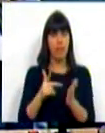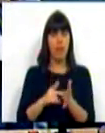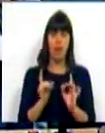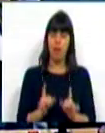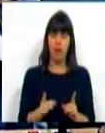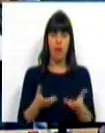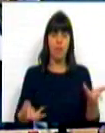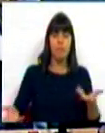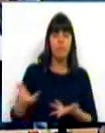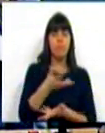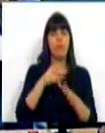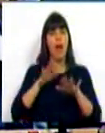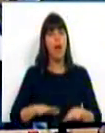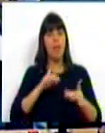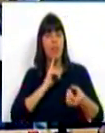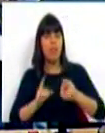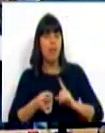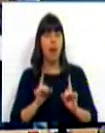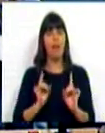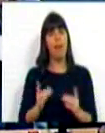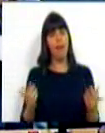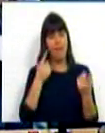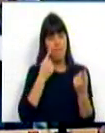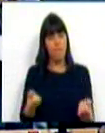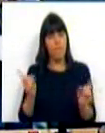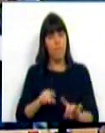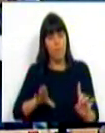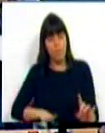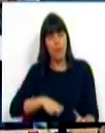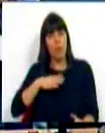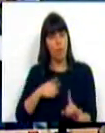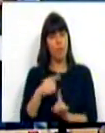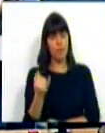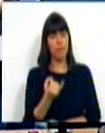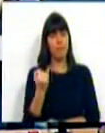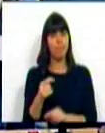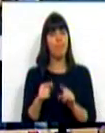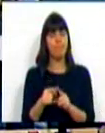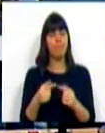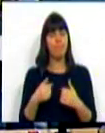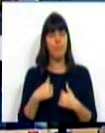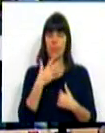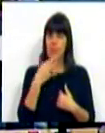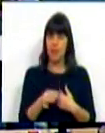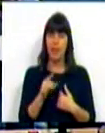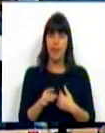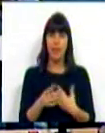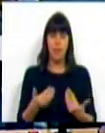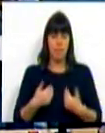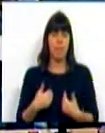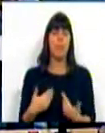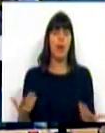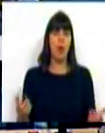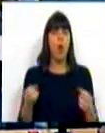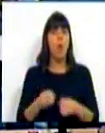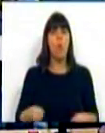É essa harmonia, é esse o diálogo, é essa reposição da confiança nas instituições que estamos a acreditar. E, para nós,